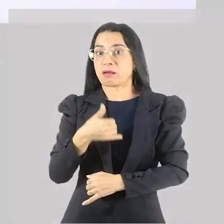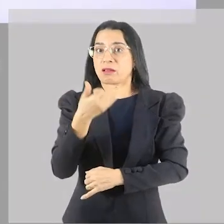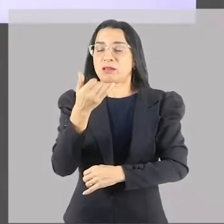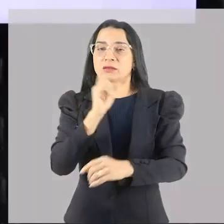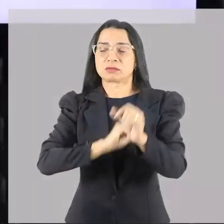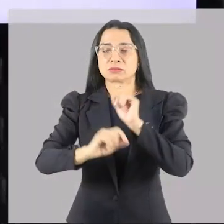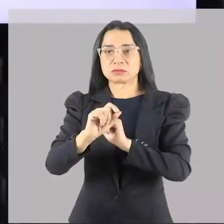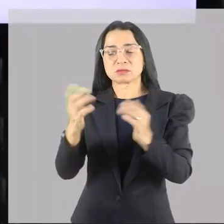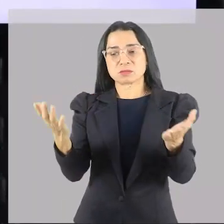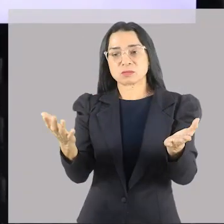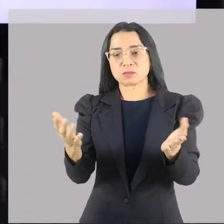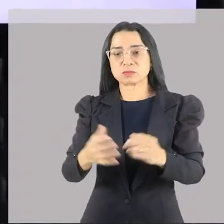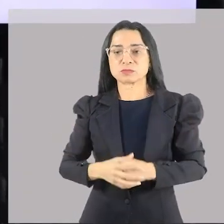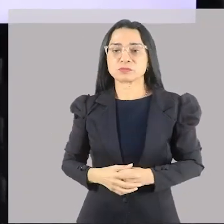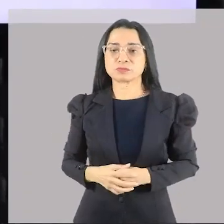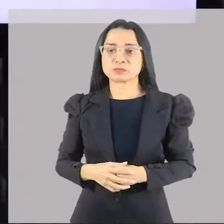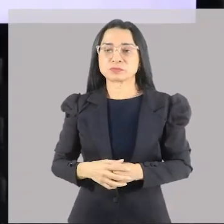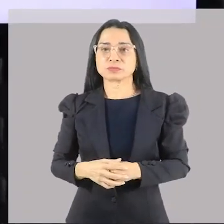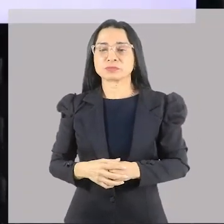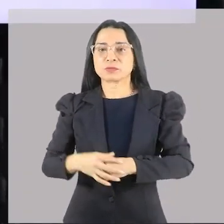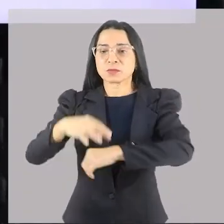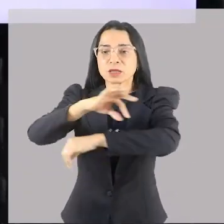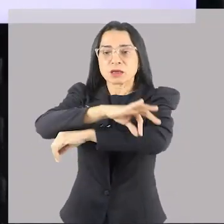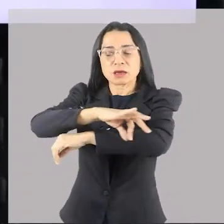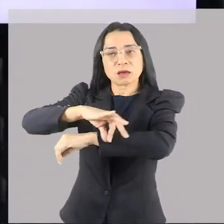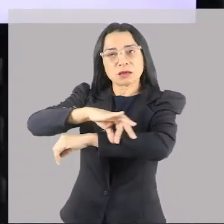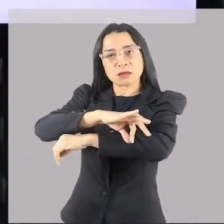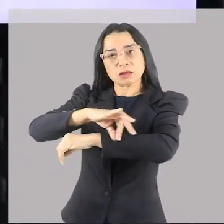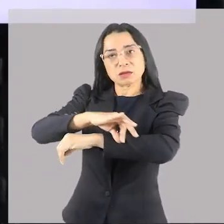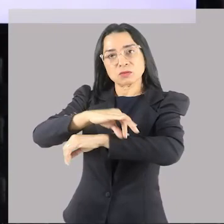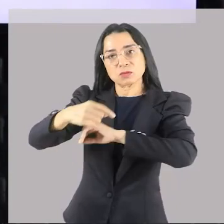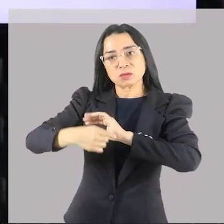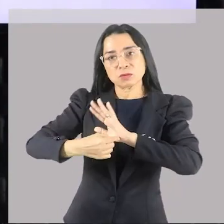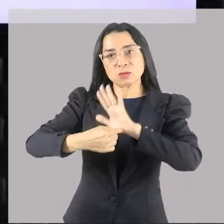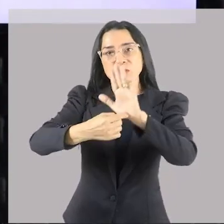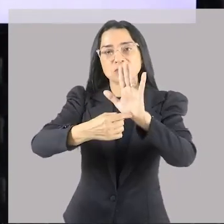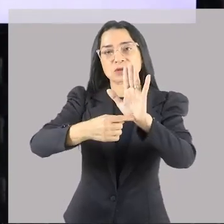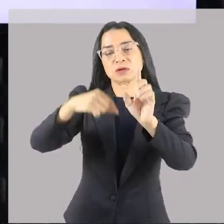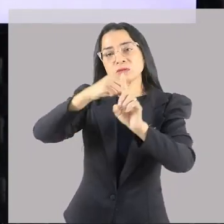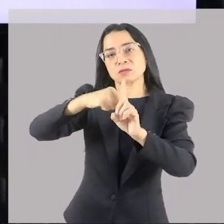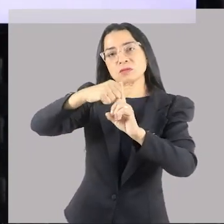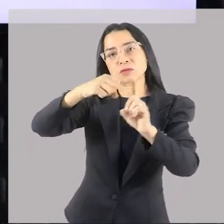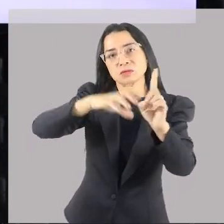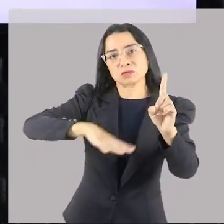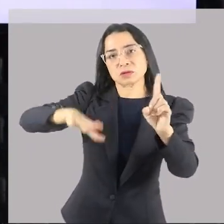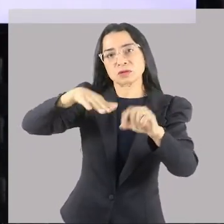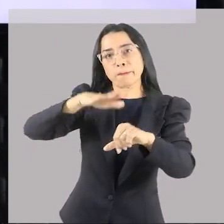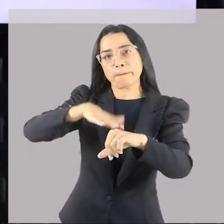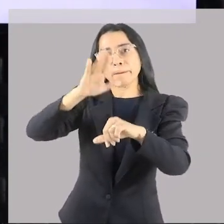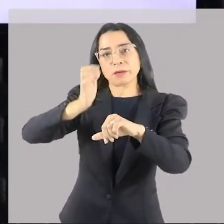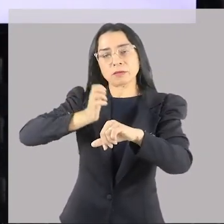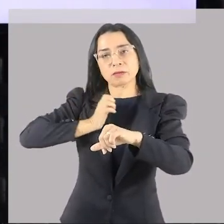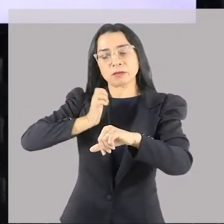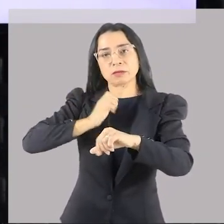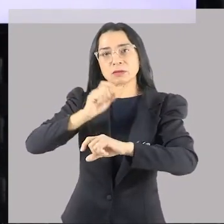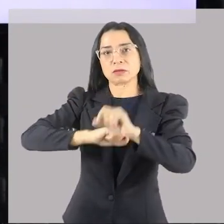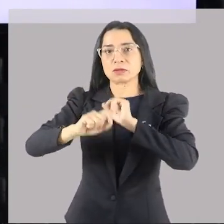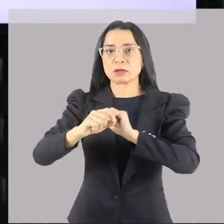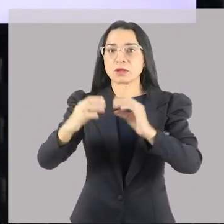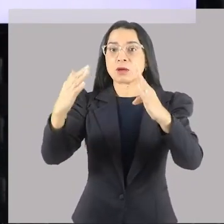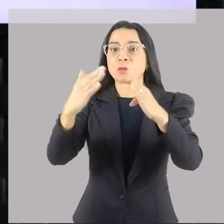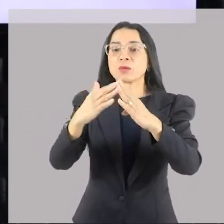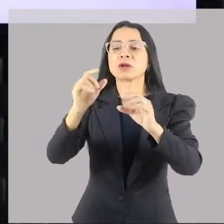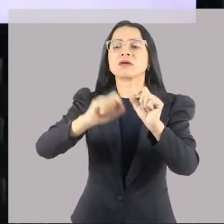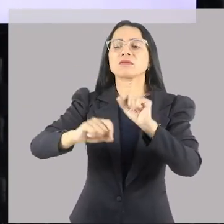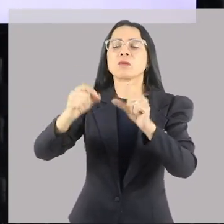estabelecidas. A arquitetura é um retrato das sociedades mais ricas. E as pessoas mais ricas moravam em megarons.